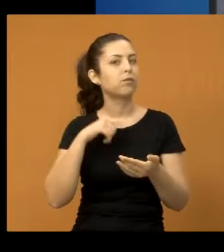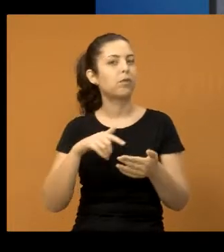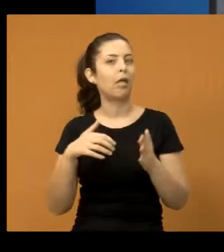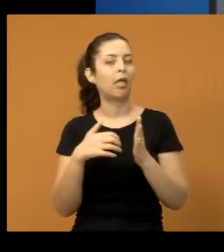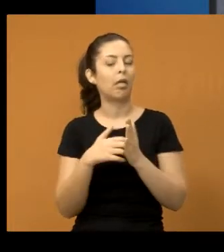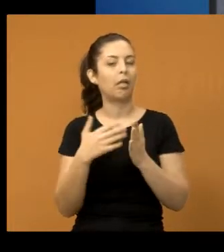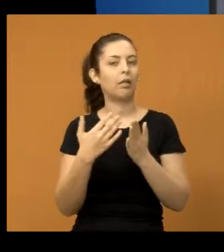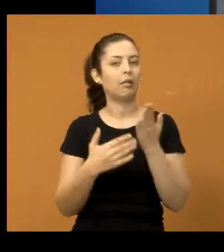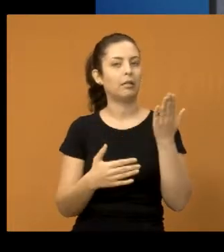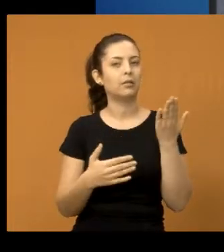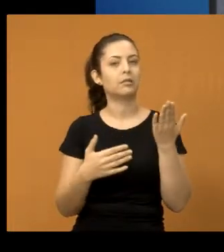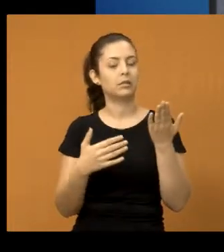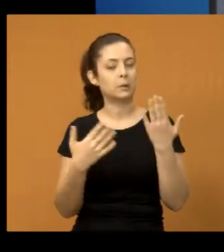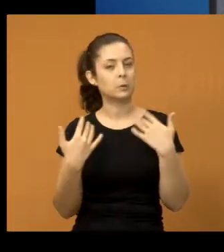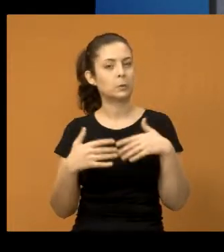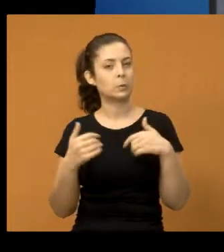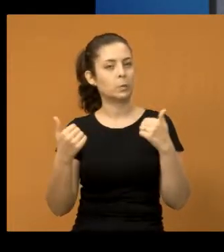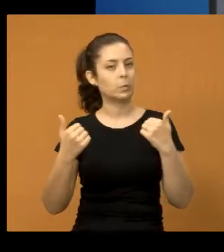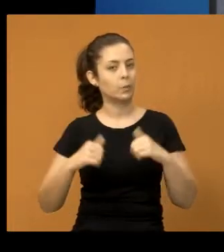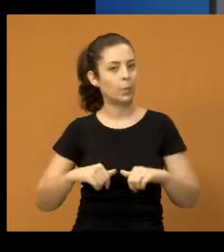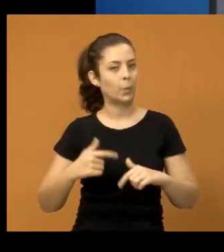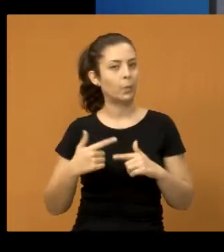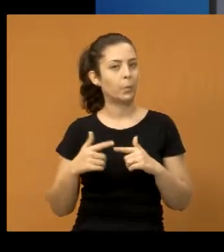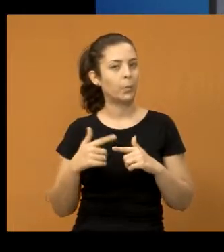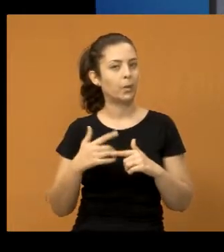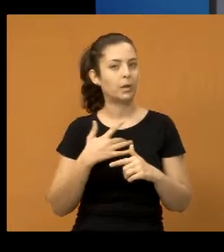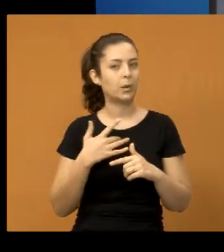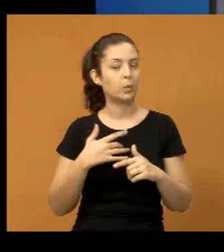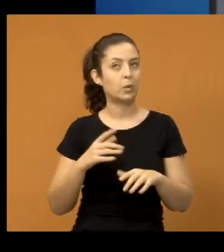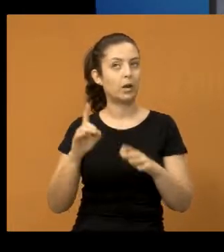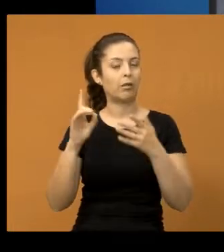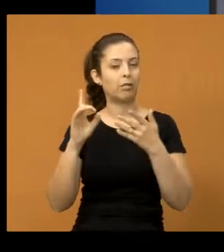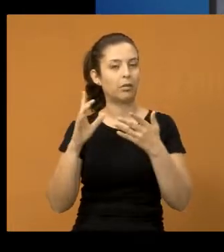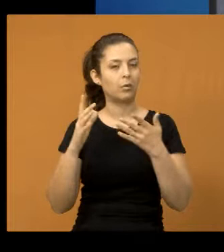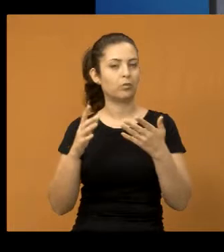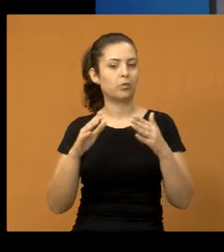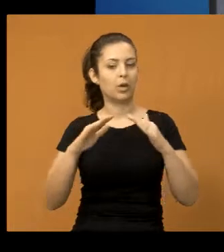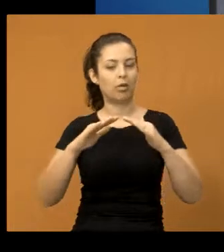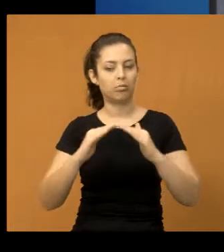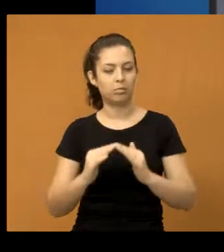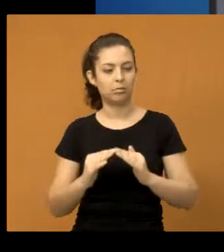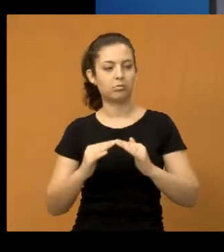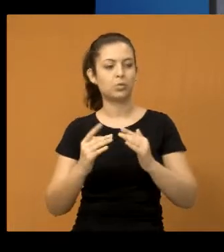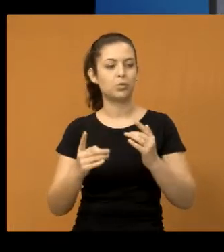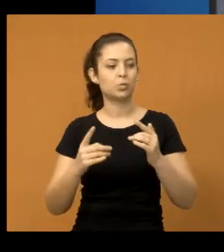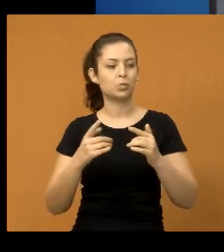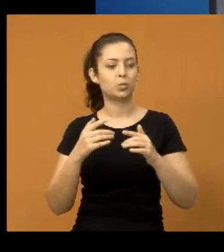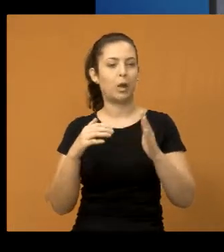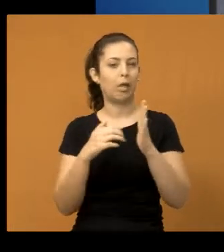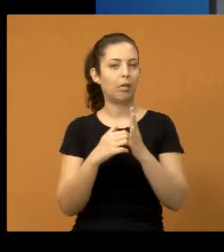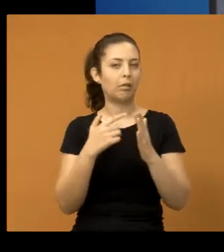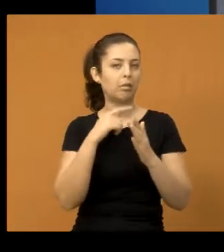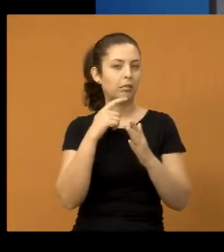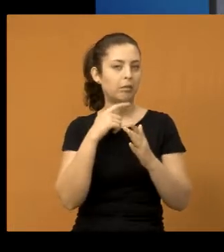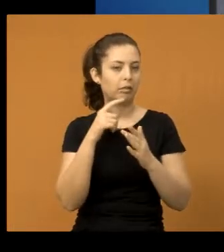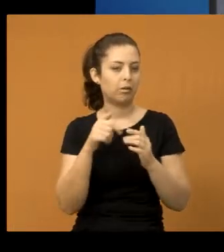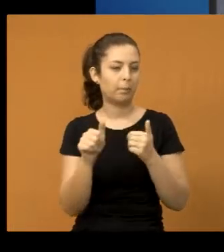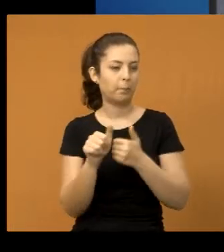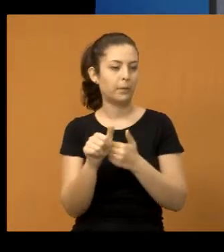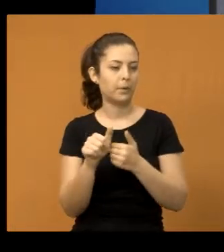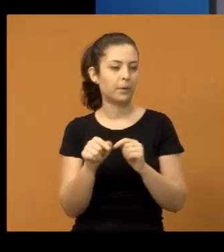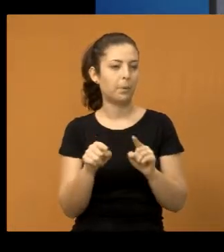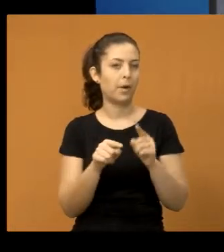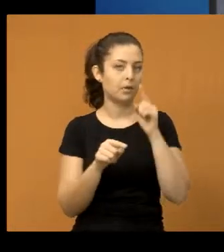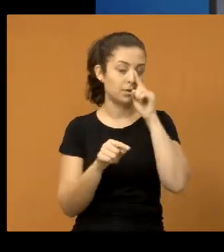poder acontecer um acidente bem mais pior. Graças a Deus, nesse caso aí de ter caído, não machucou ninguém, porque não tinha ninguém por perto,